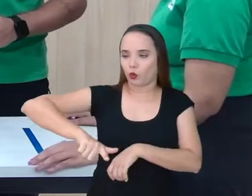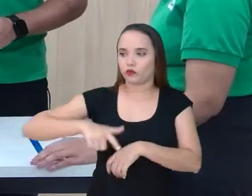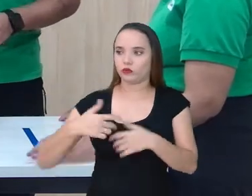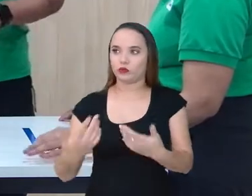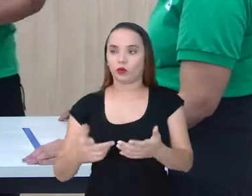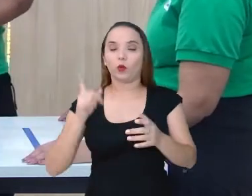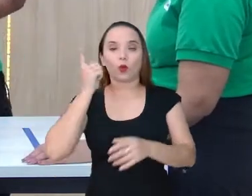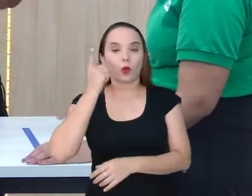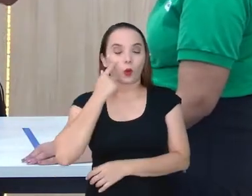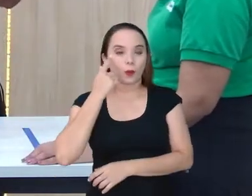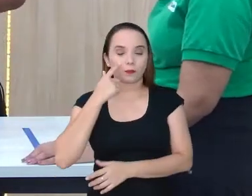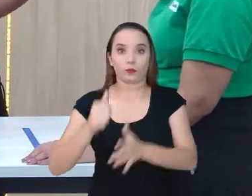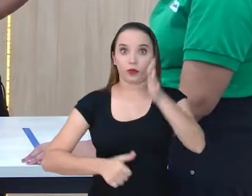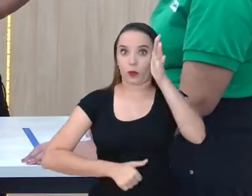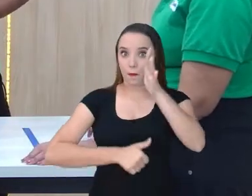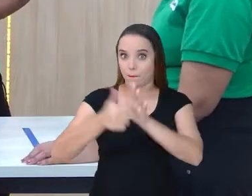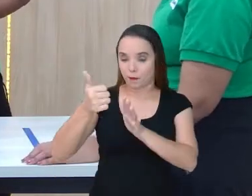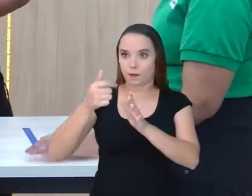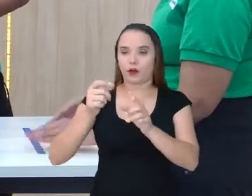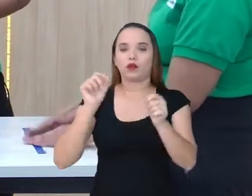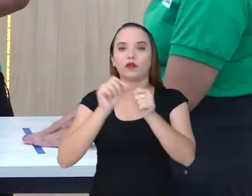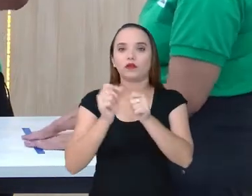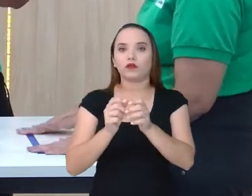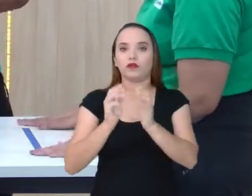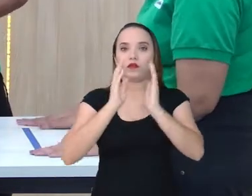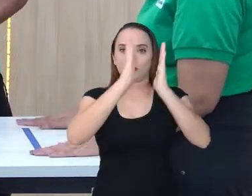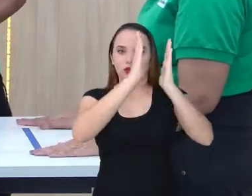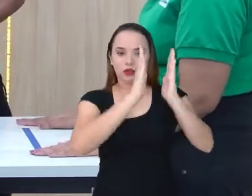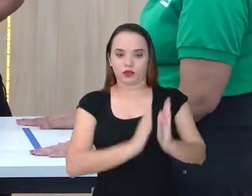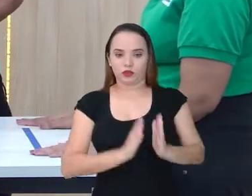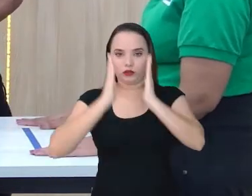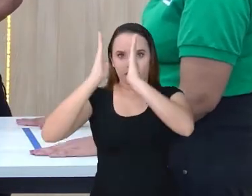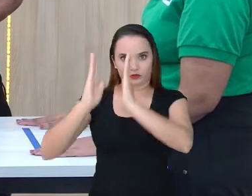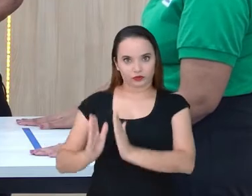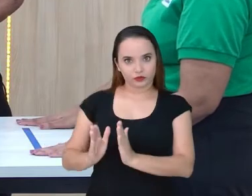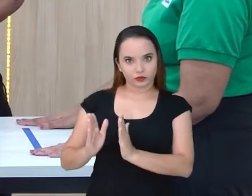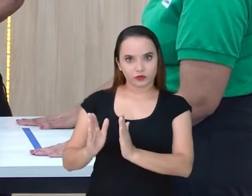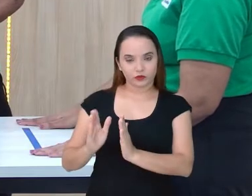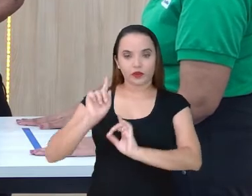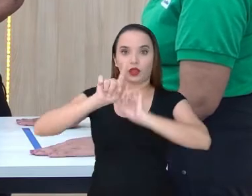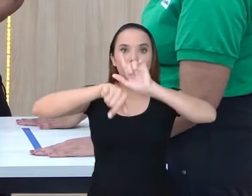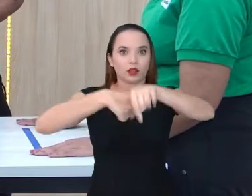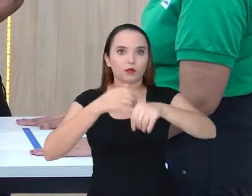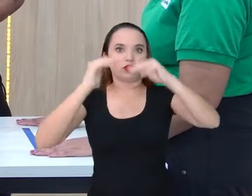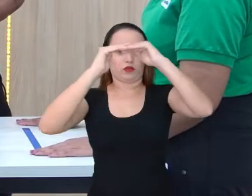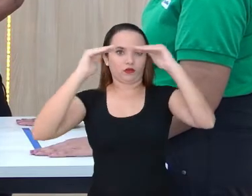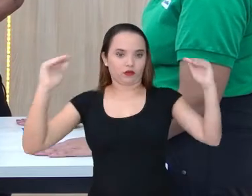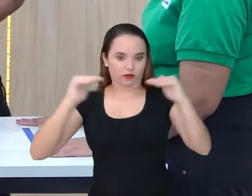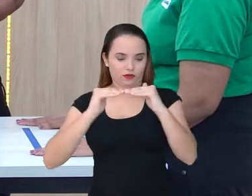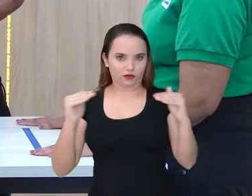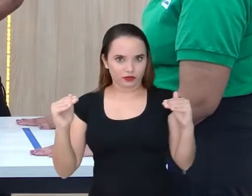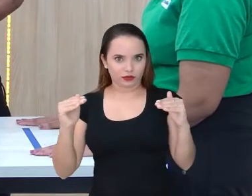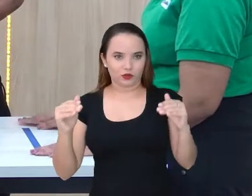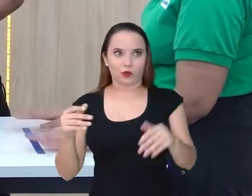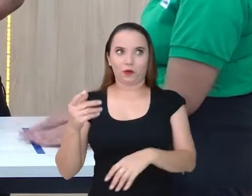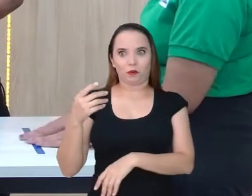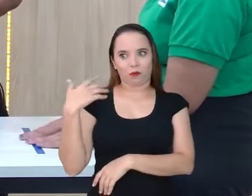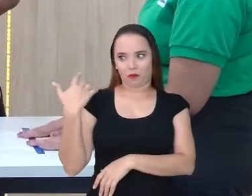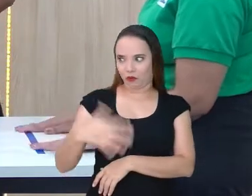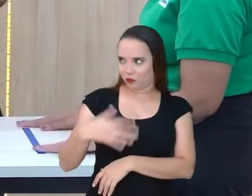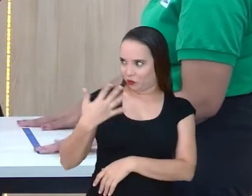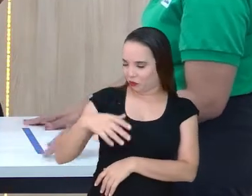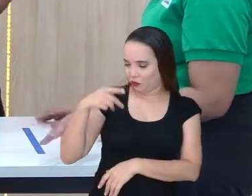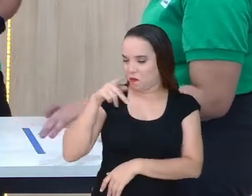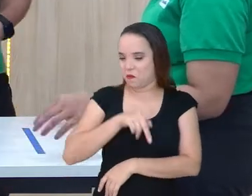Tá. As linhas verticais. Depois a gente faz as linhas horizontais. Olha, professor de matemática, estaria orgulhoso, Pedro e Tiago. Estaria.